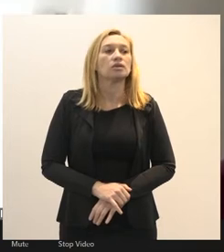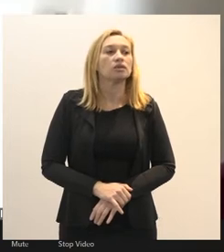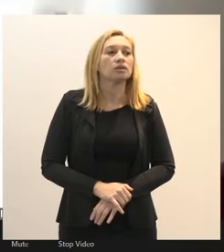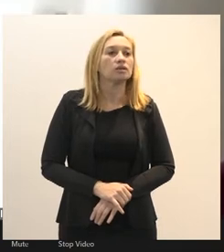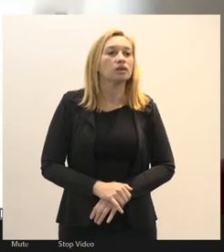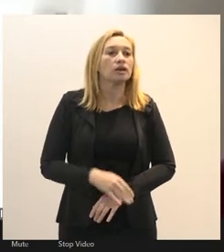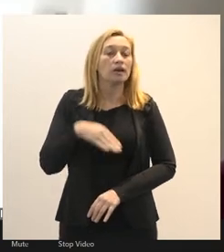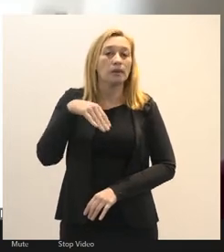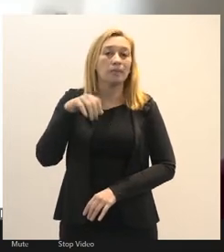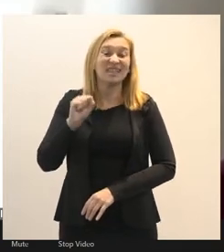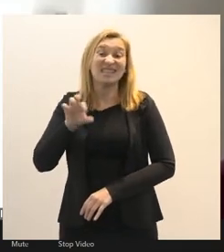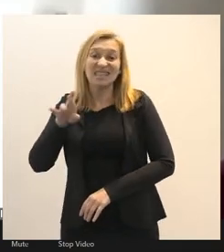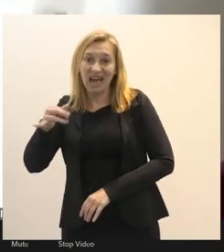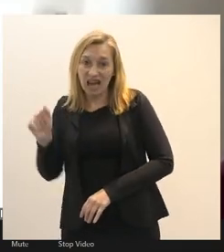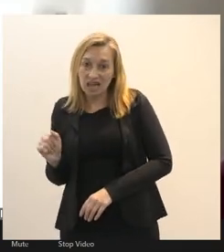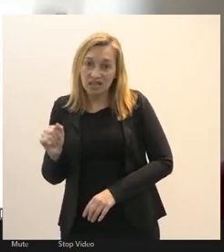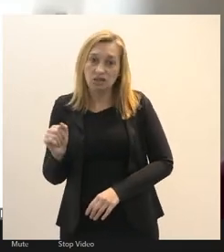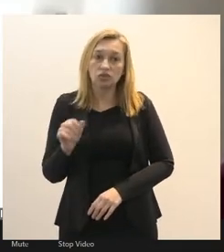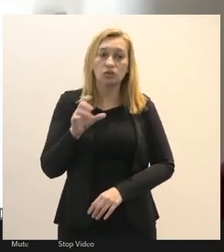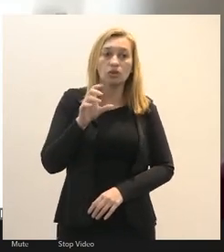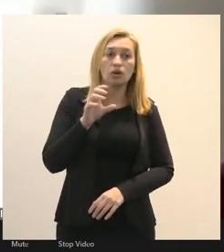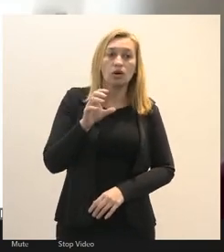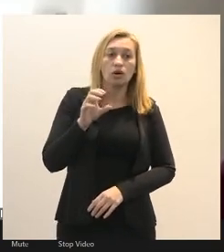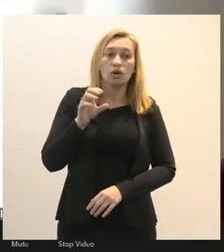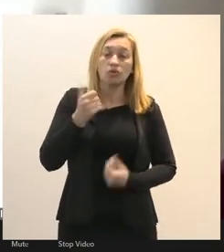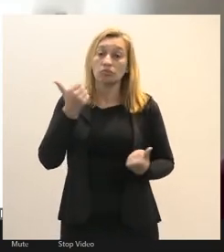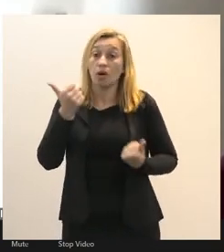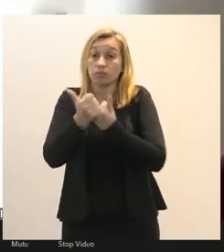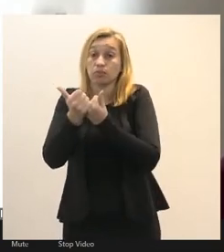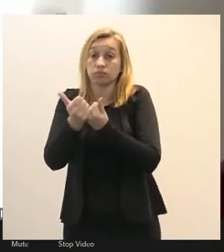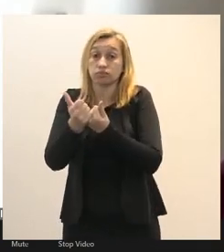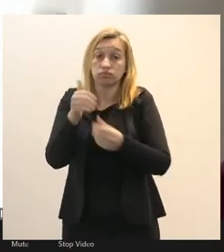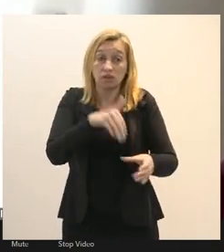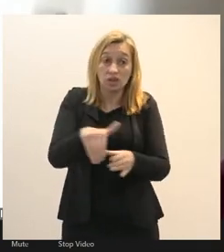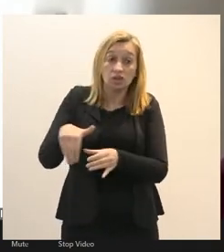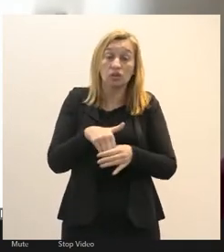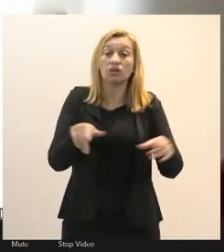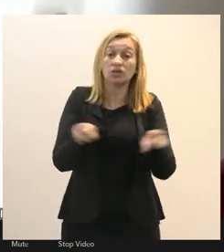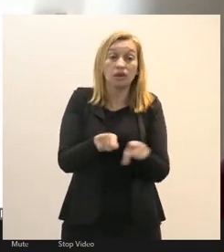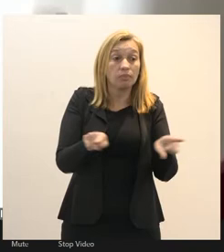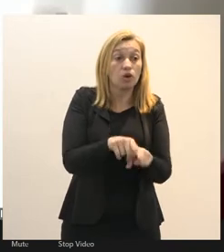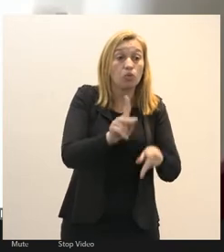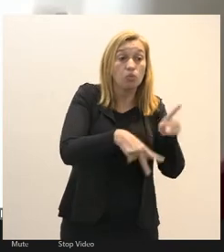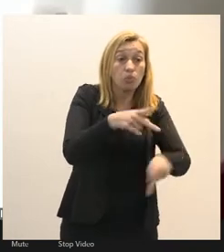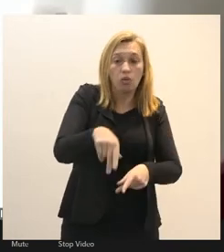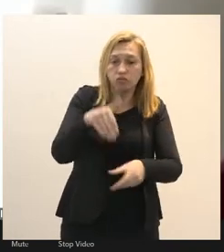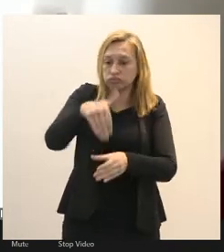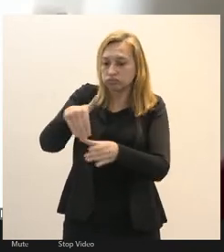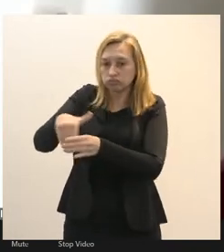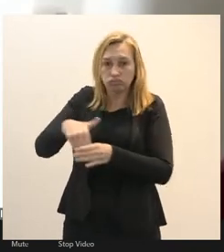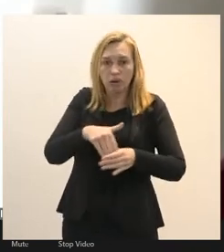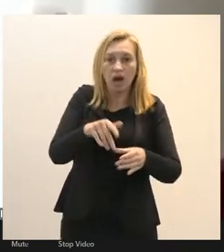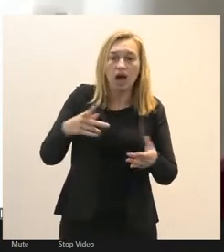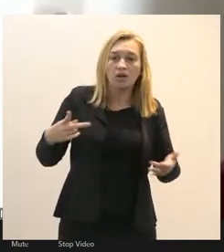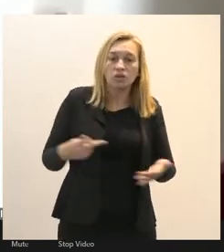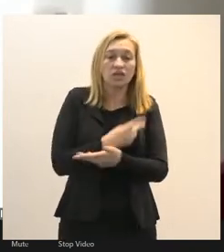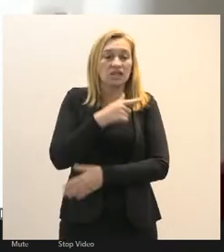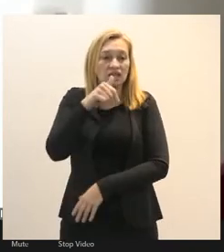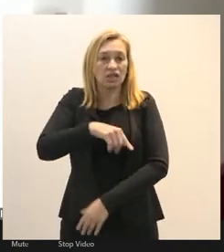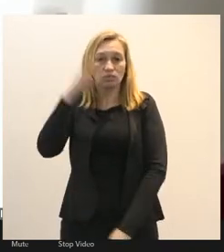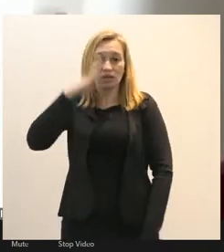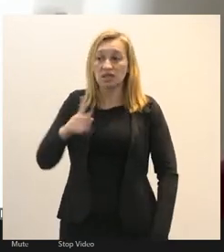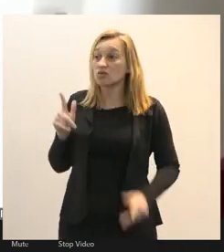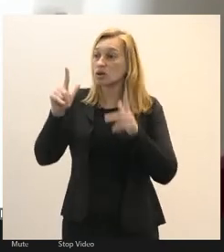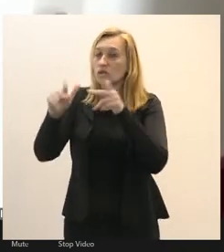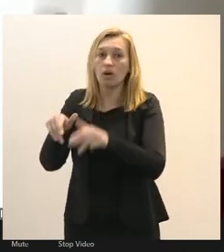mesárias pelos colaboradores das eleições pelos eleitores para que não aconteça aqui no Brasil o que aconteceu na Bolívia em 19